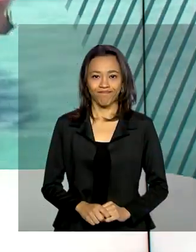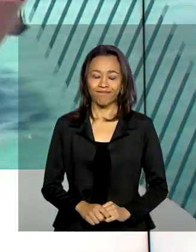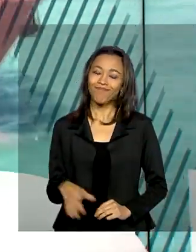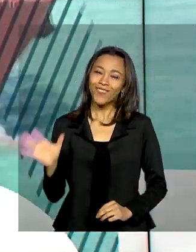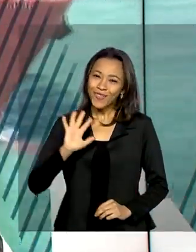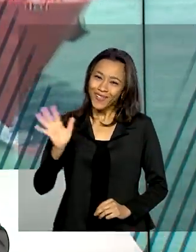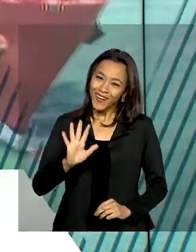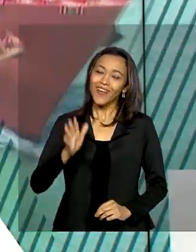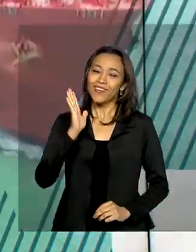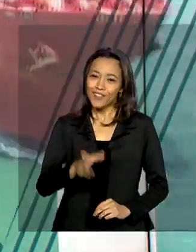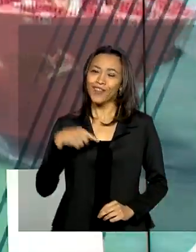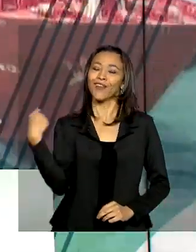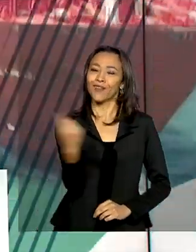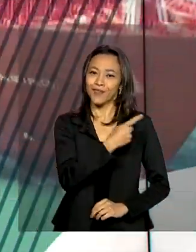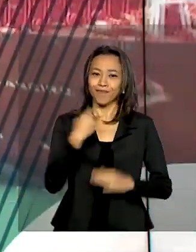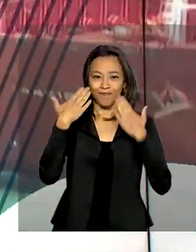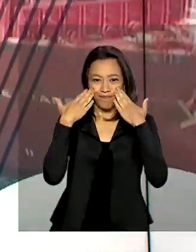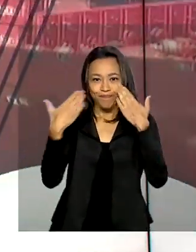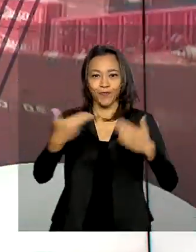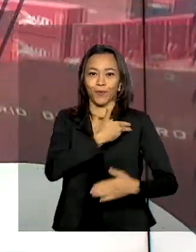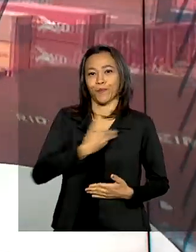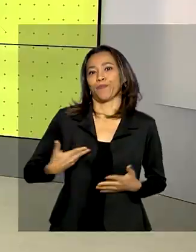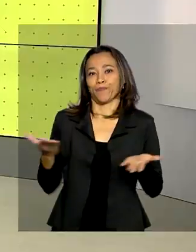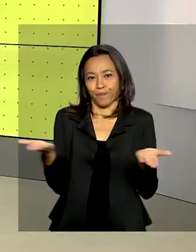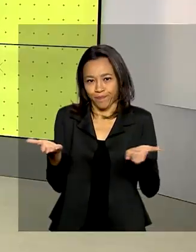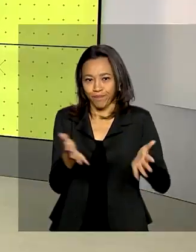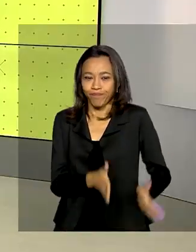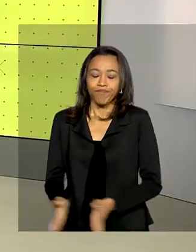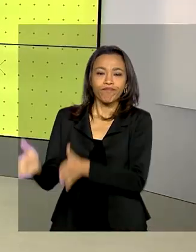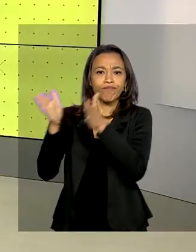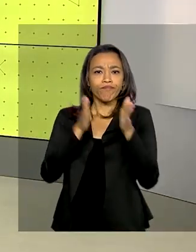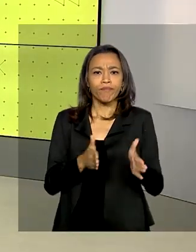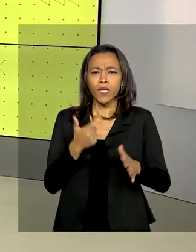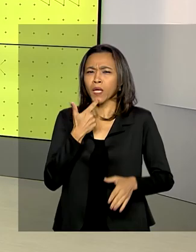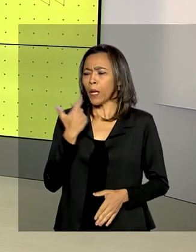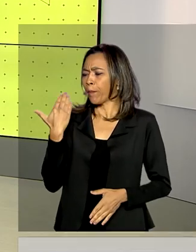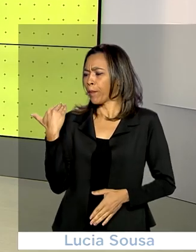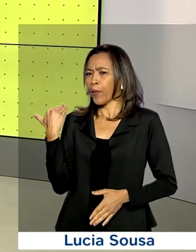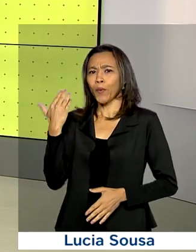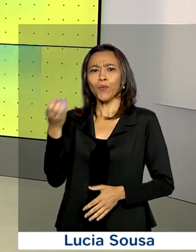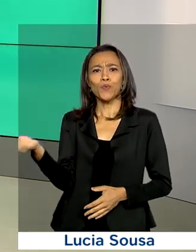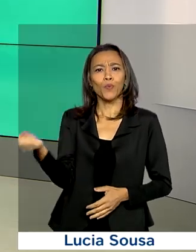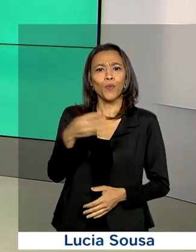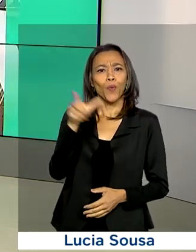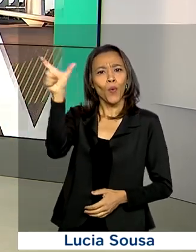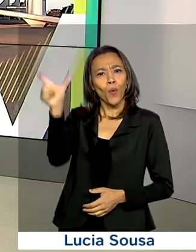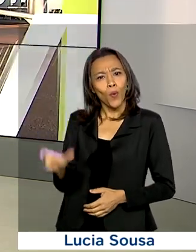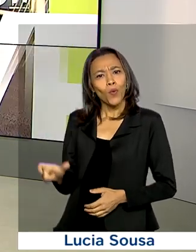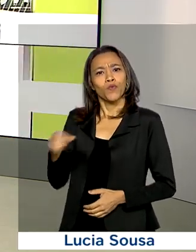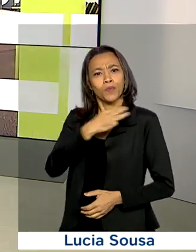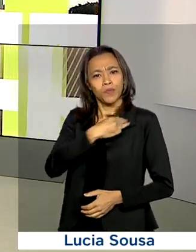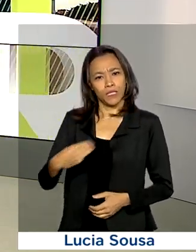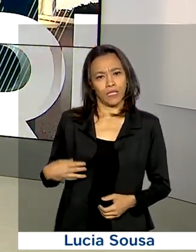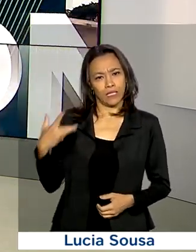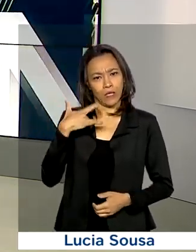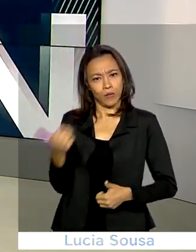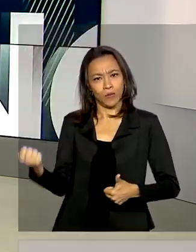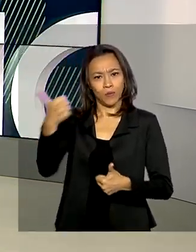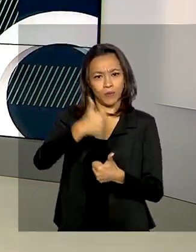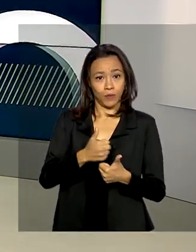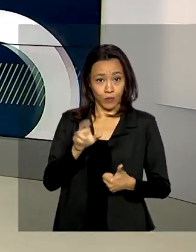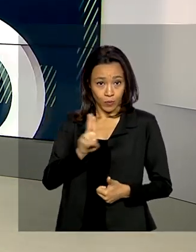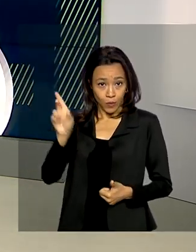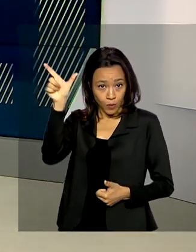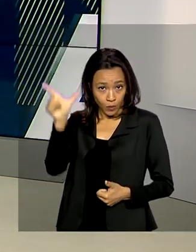Olá, já estamos no ar com o governo agora. Tomou posse agora há pouco o novo ministro da saúde. O oncologista